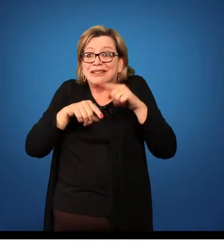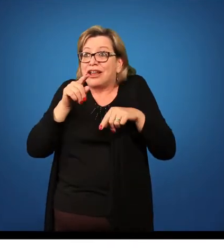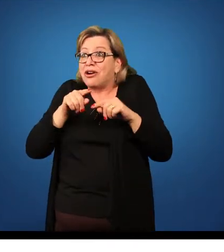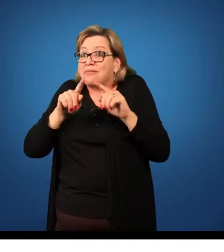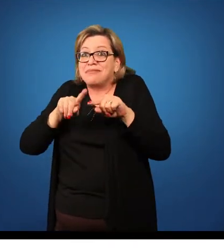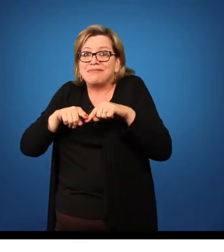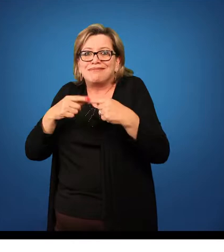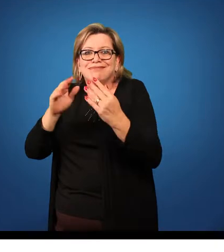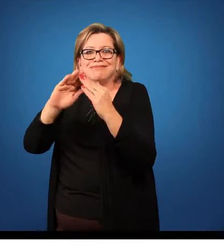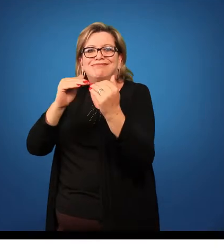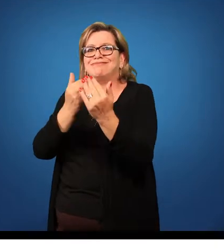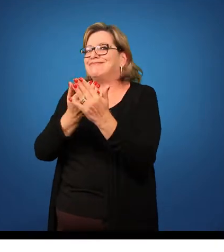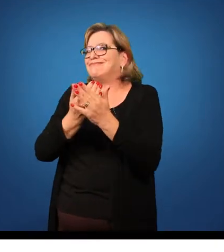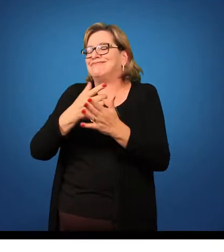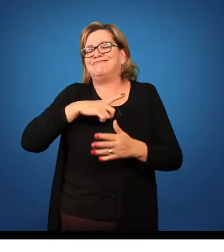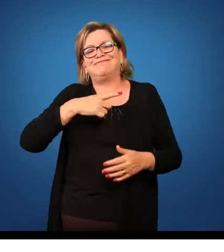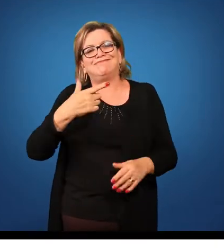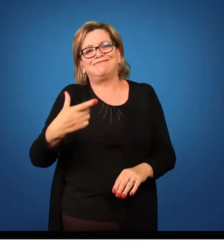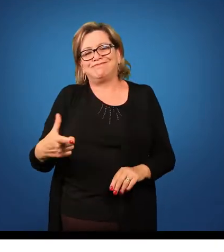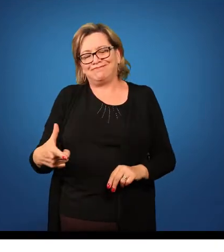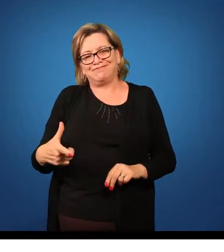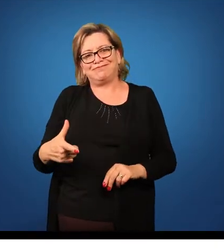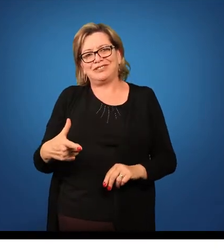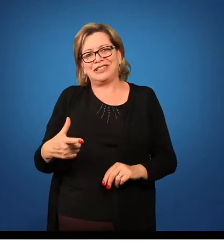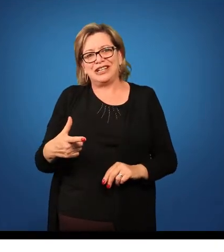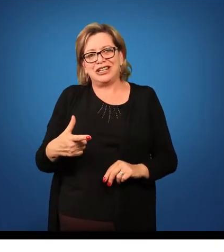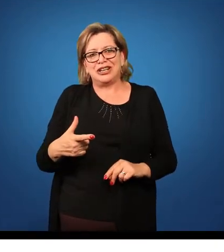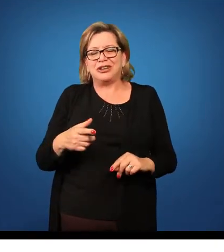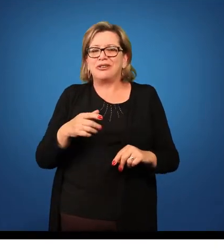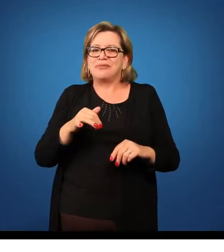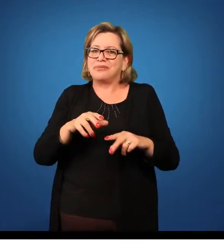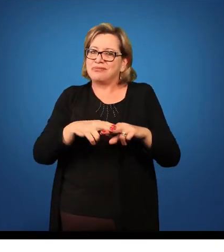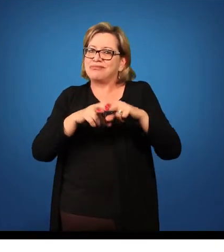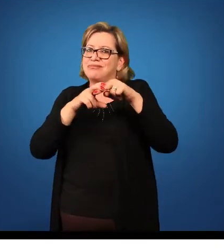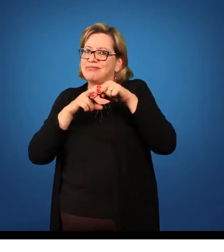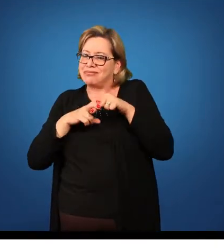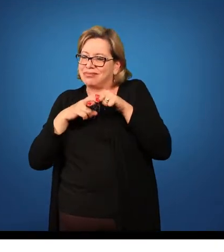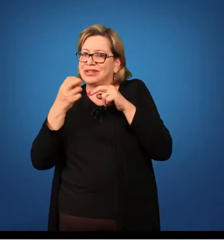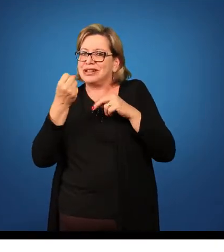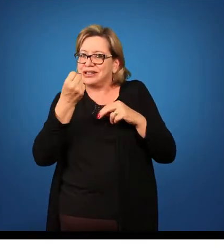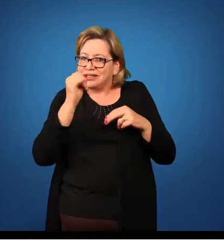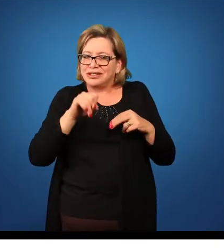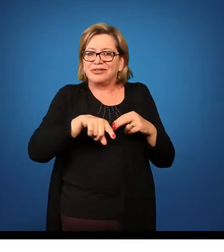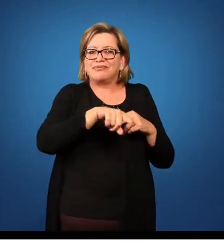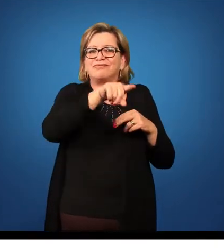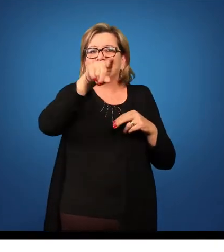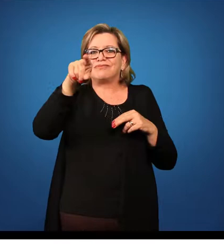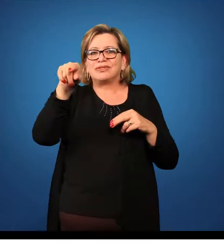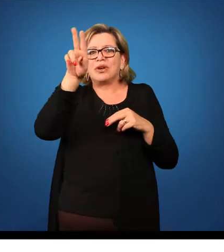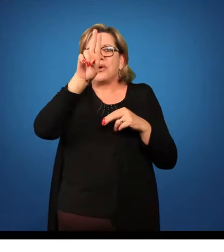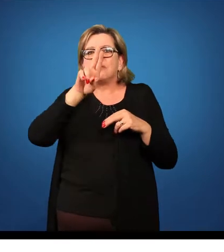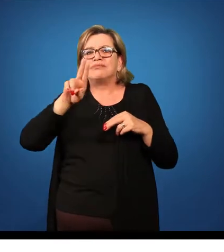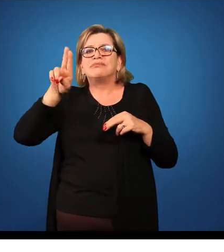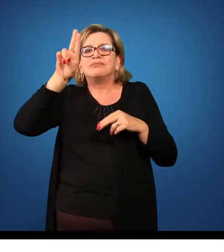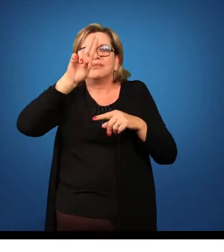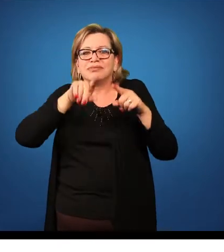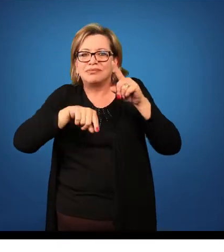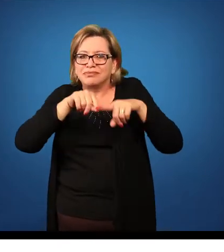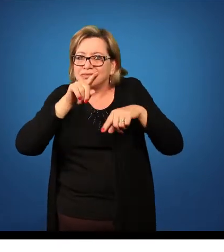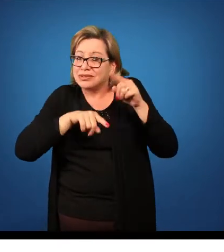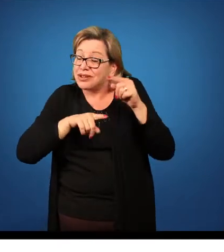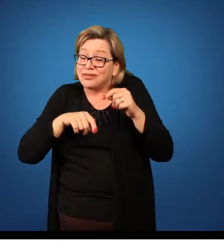material no colégio. Então se você vai utilizar algum material, ou você leva esse material, ou você primeiro vê se existe